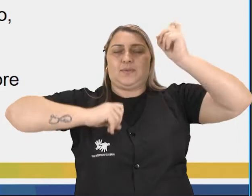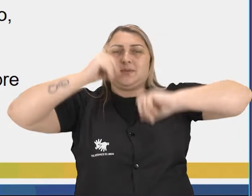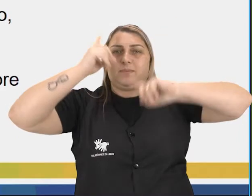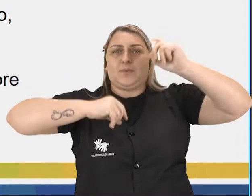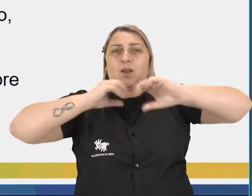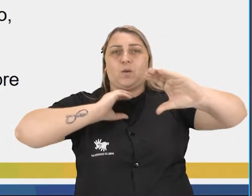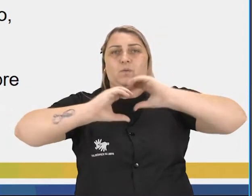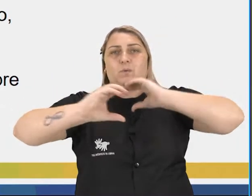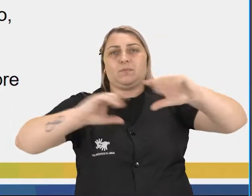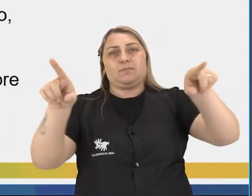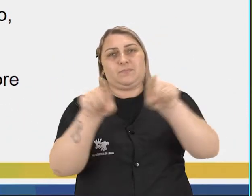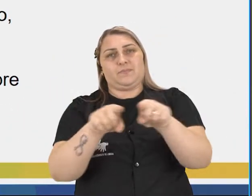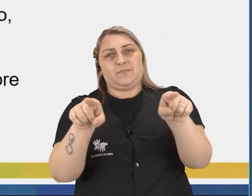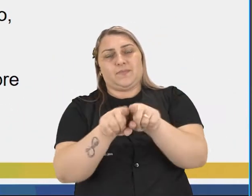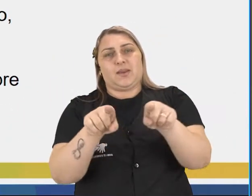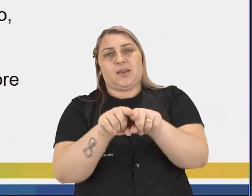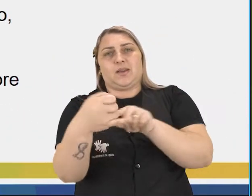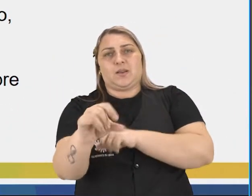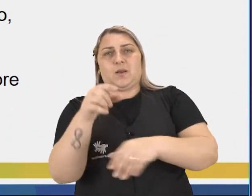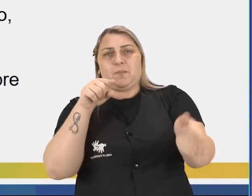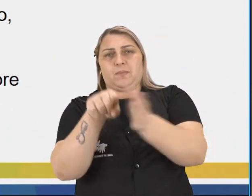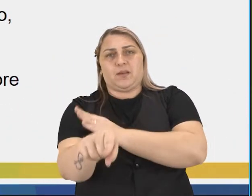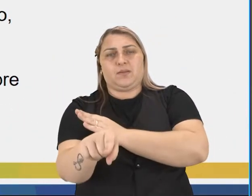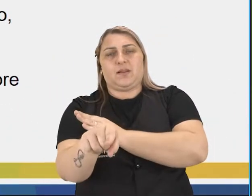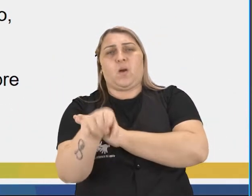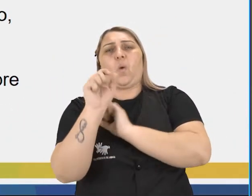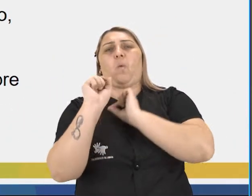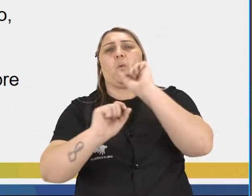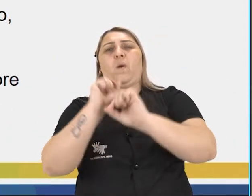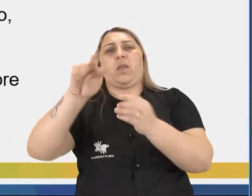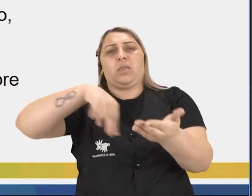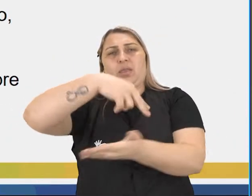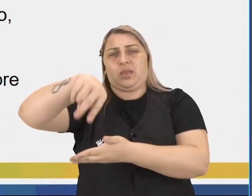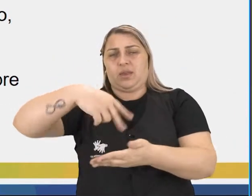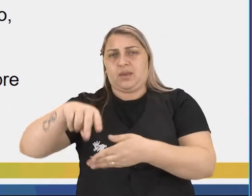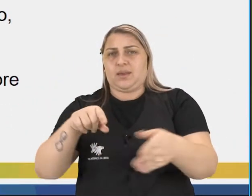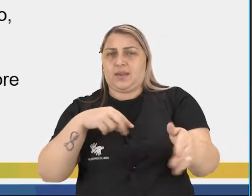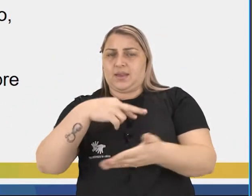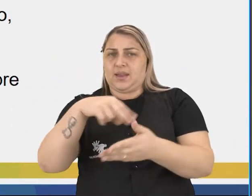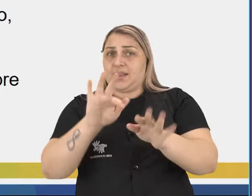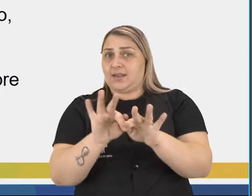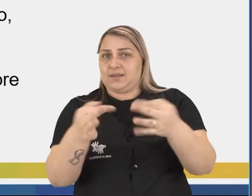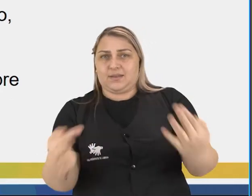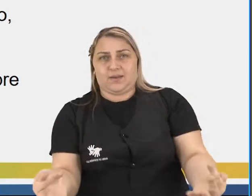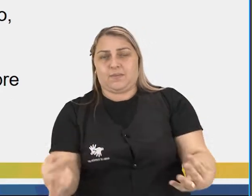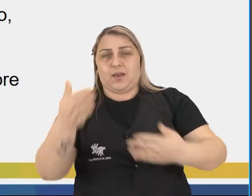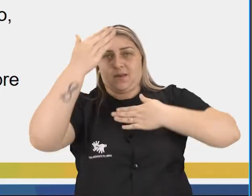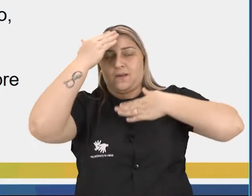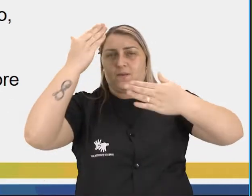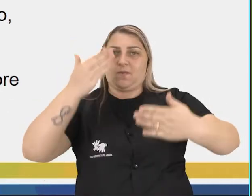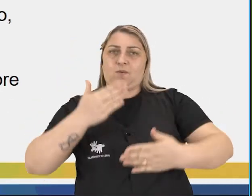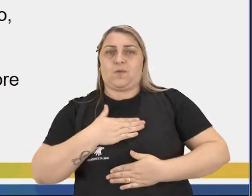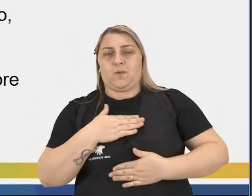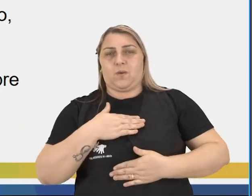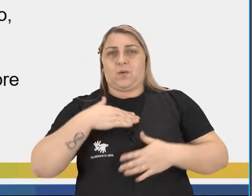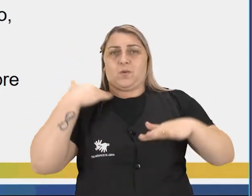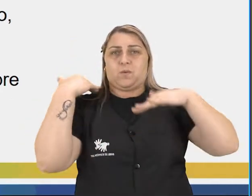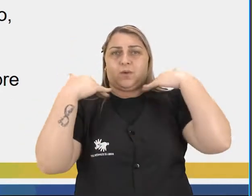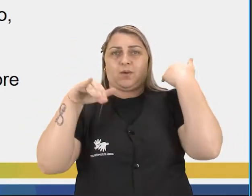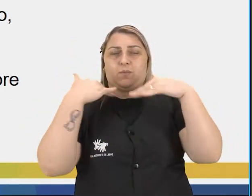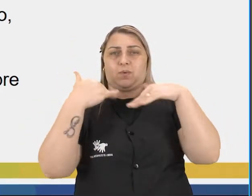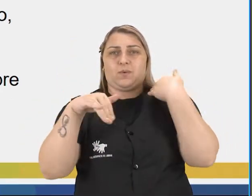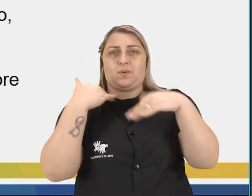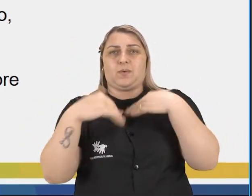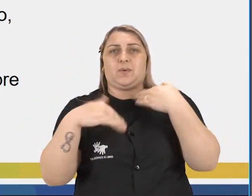e comunicação. Então se um dia te perguntarem, o que é dança? Dança é simples, é o corpo em movimento